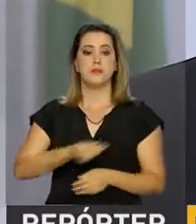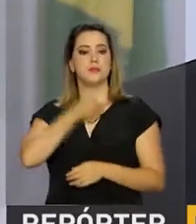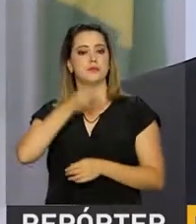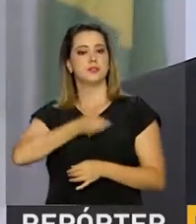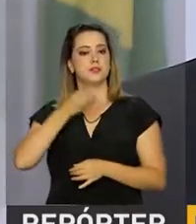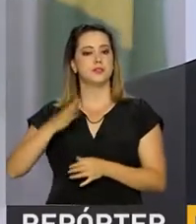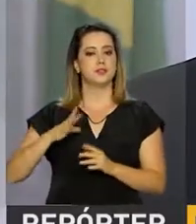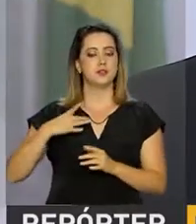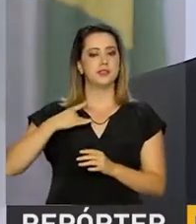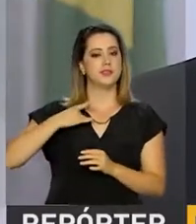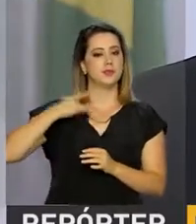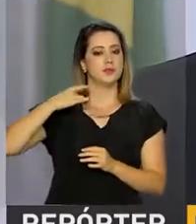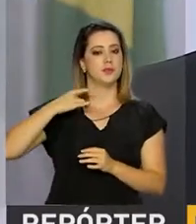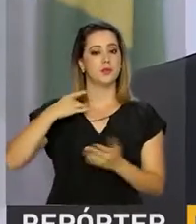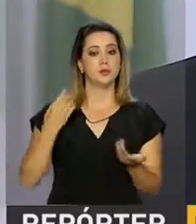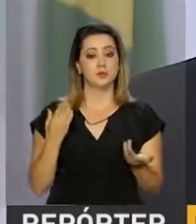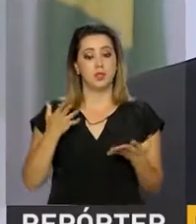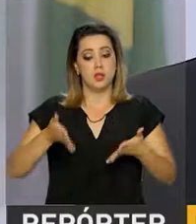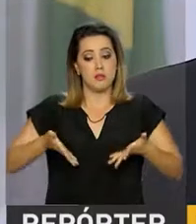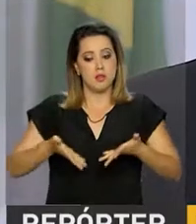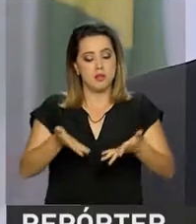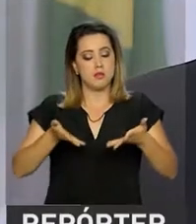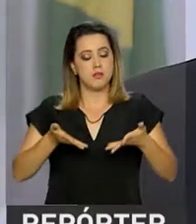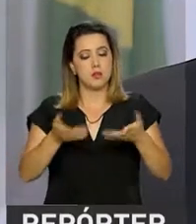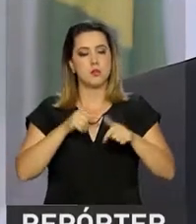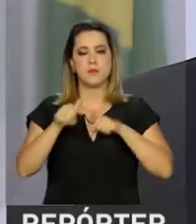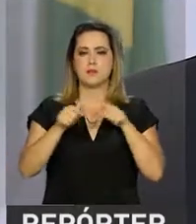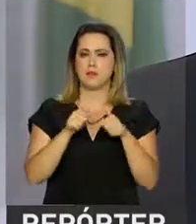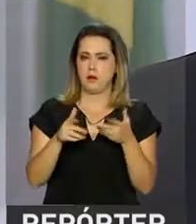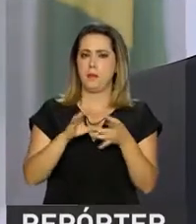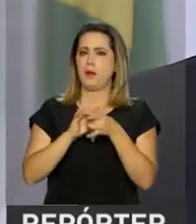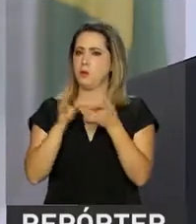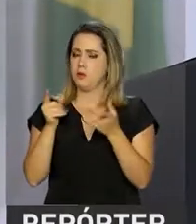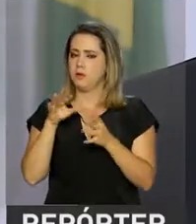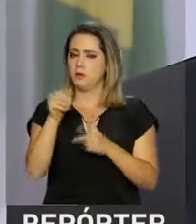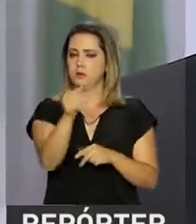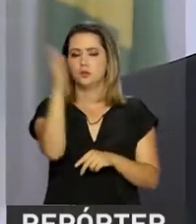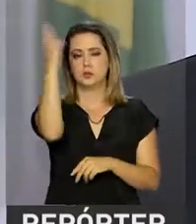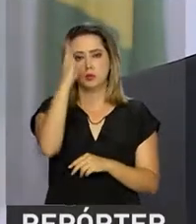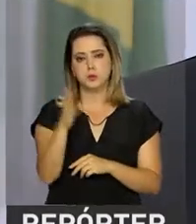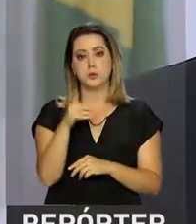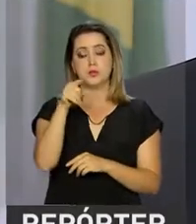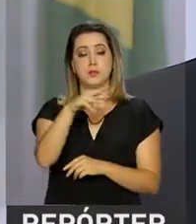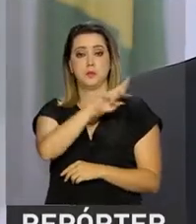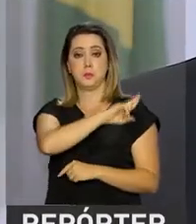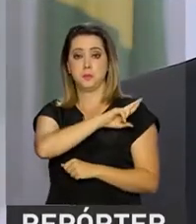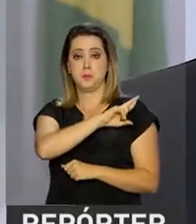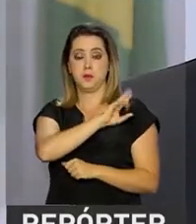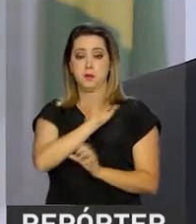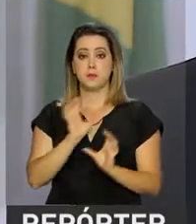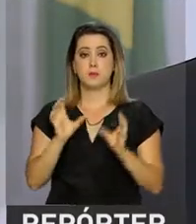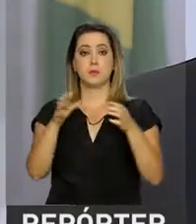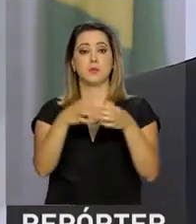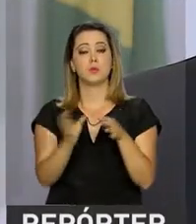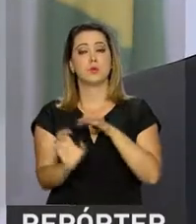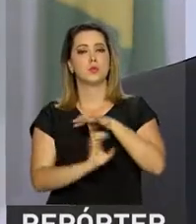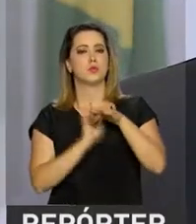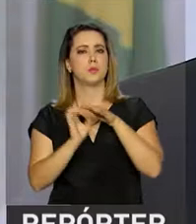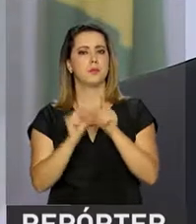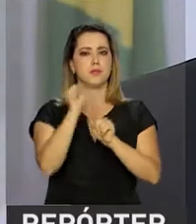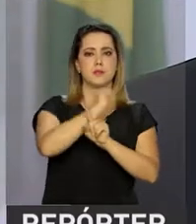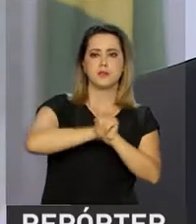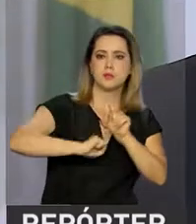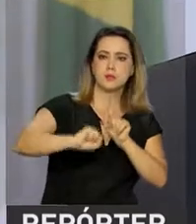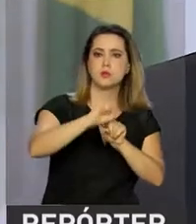pretende promover, incentivar e valorizar esse tipo de ação em todo o Brasil. Representantes do setor privado, da